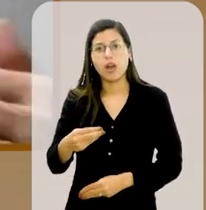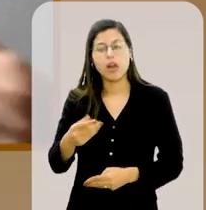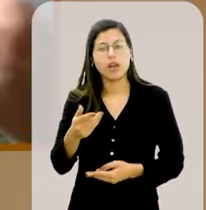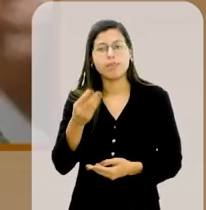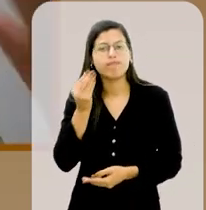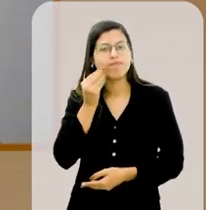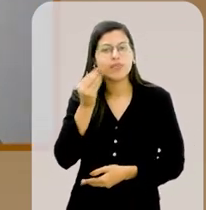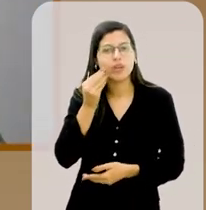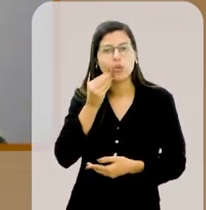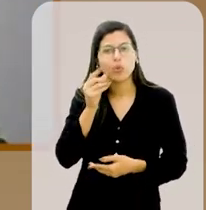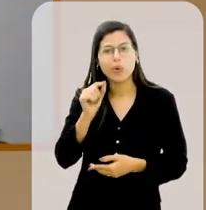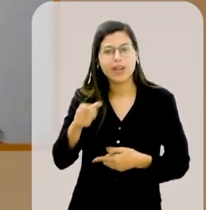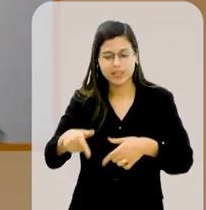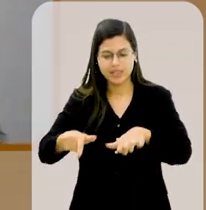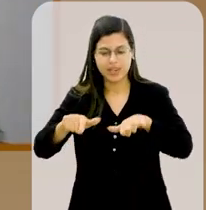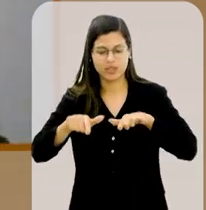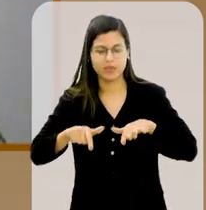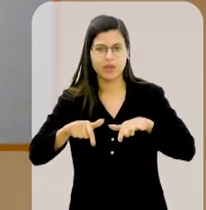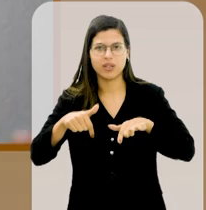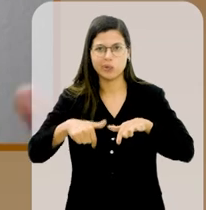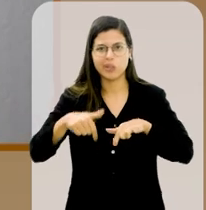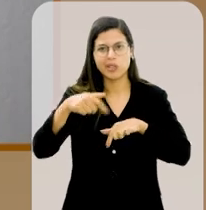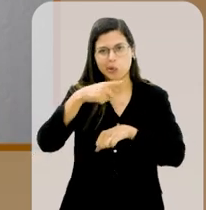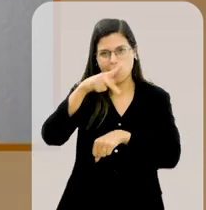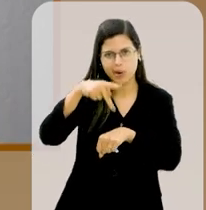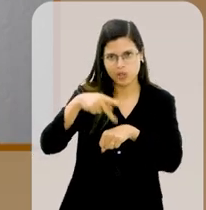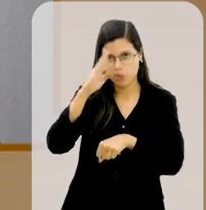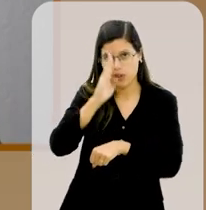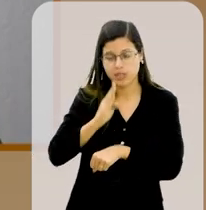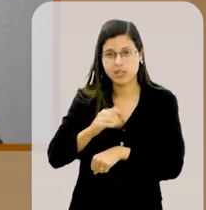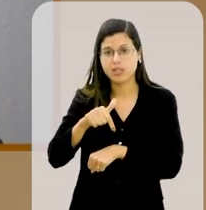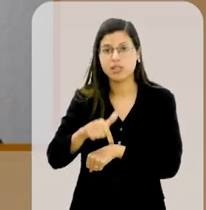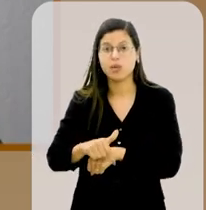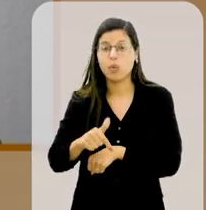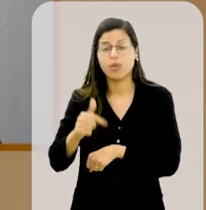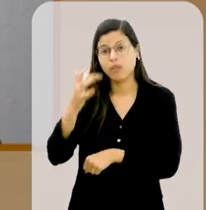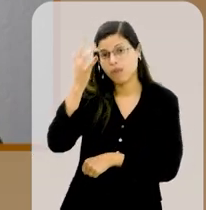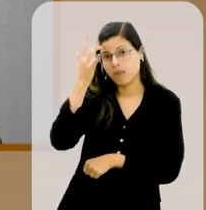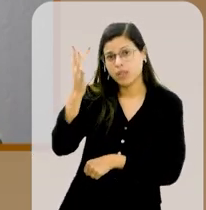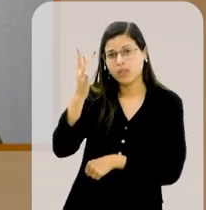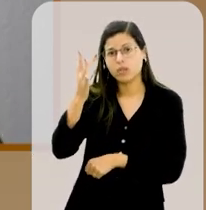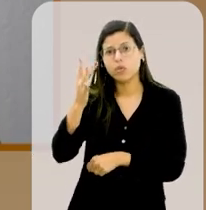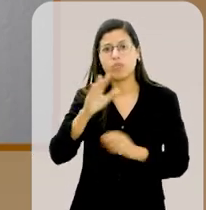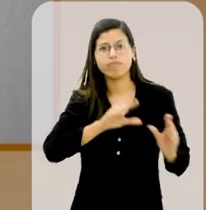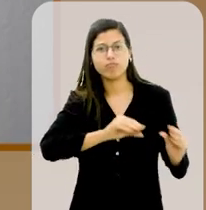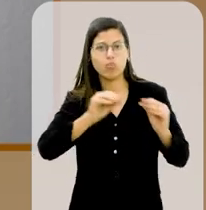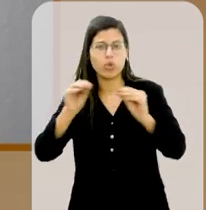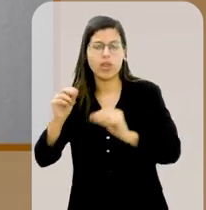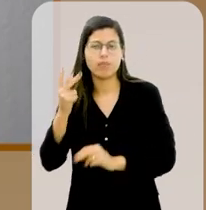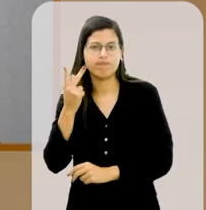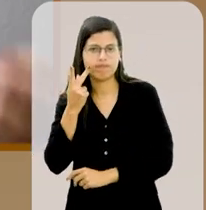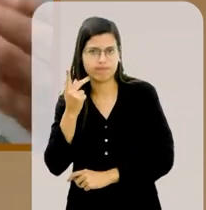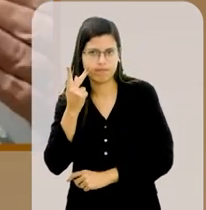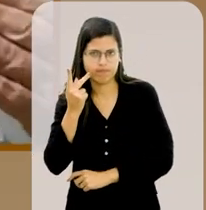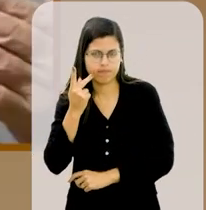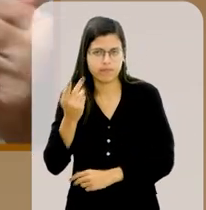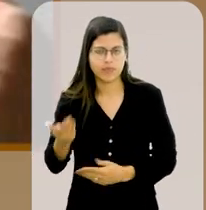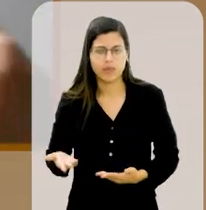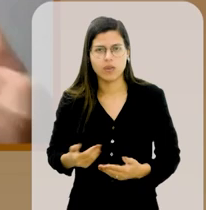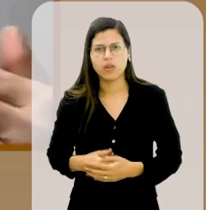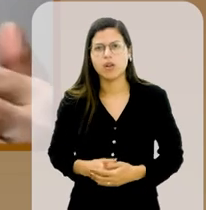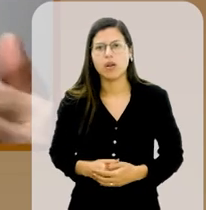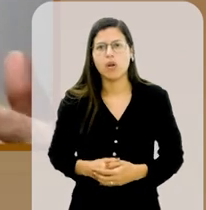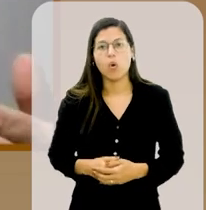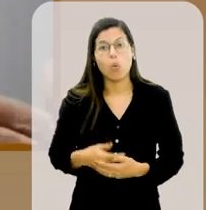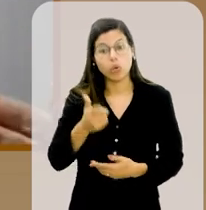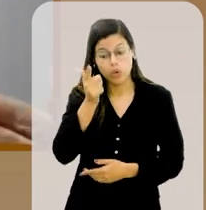entrada na sua naturalização. Então, isso tudo facilitou para ele vir para a Fortaleza. E quando